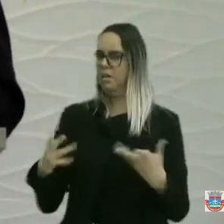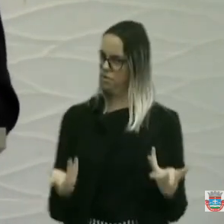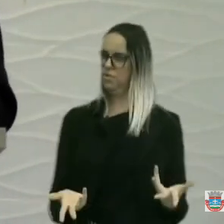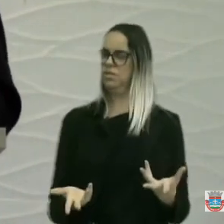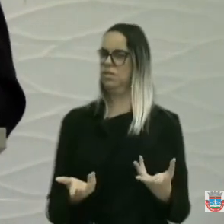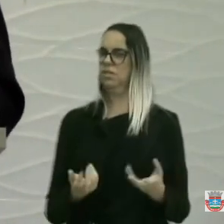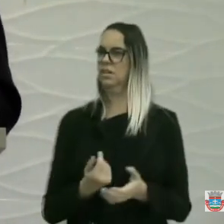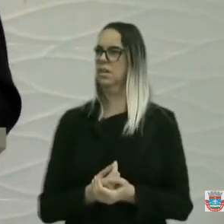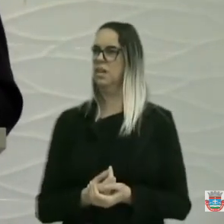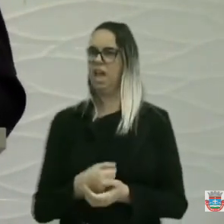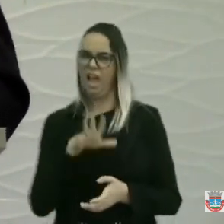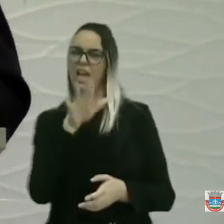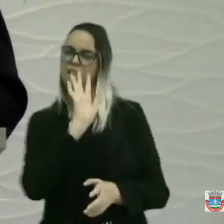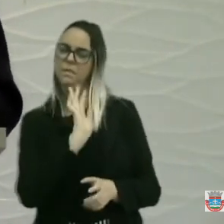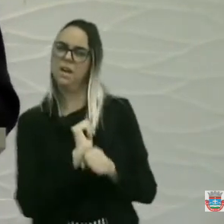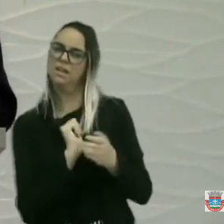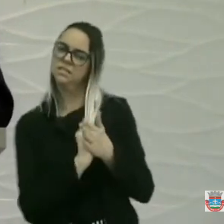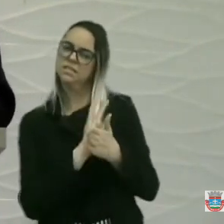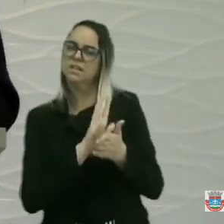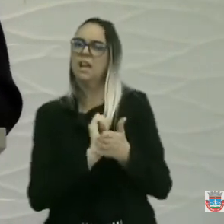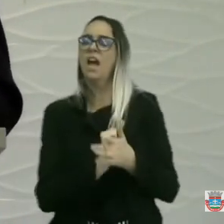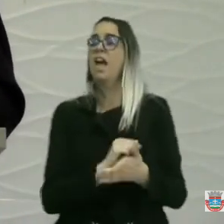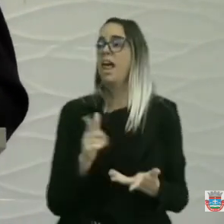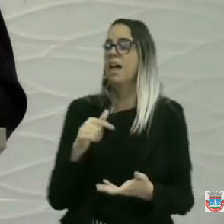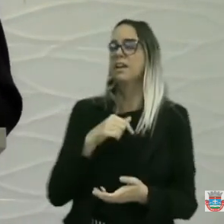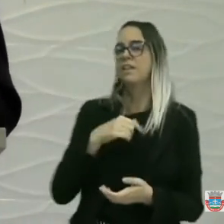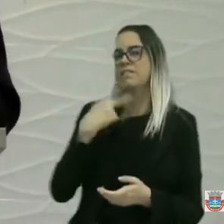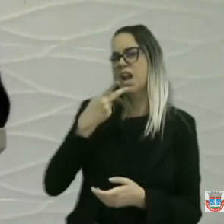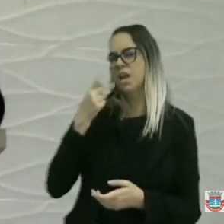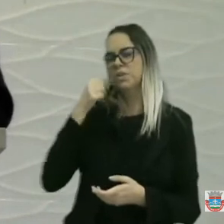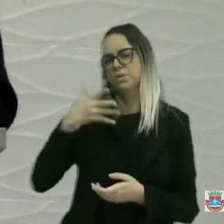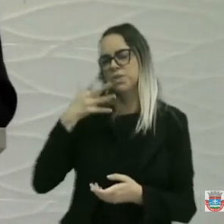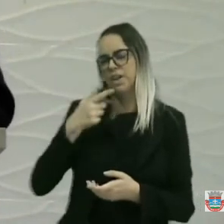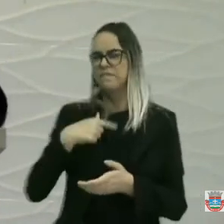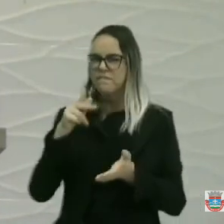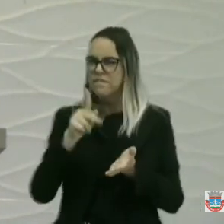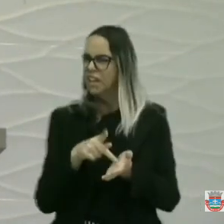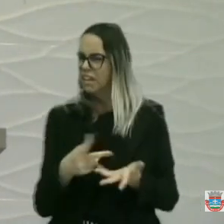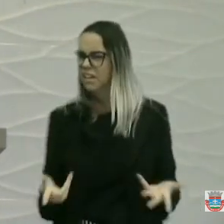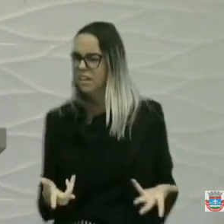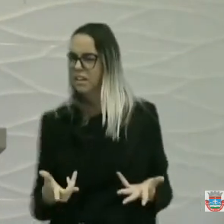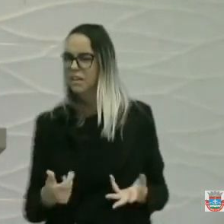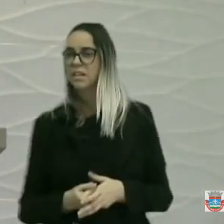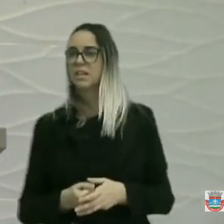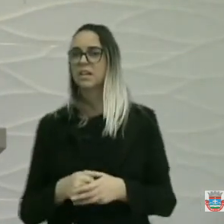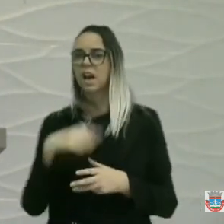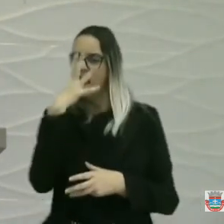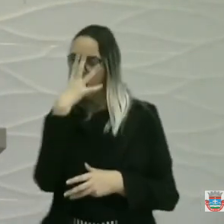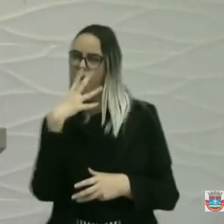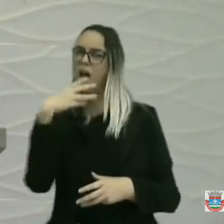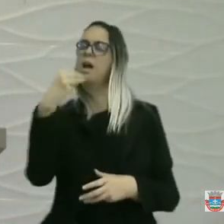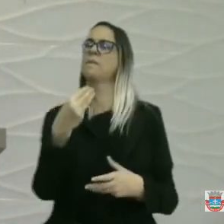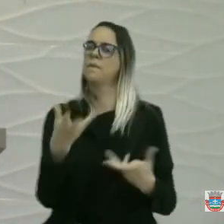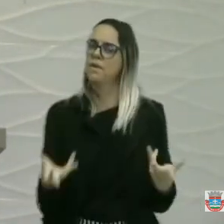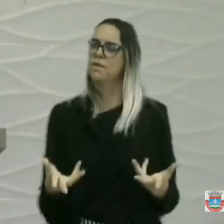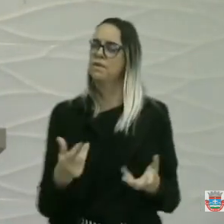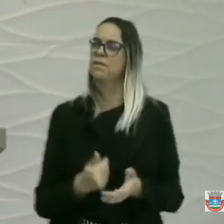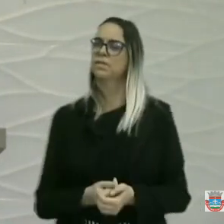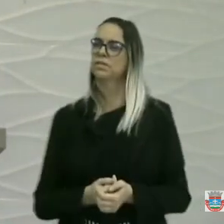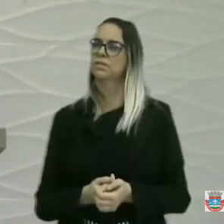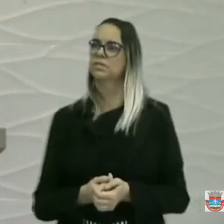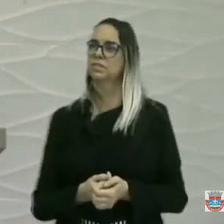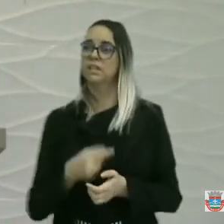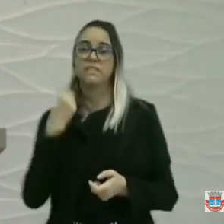Abre o ninho dela, que esse rapaz aqui, esse que está falando, tem nada errado aqui, não. Abre o ninho da raposa, João Medeiros. E veja se ele se